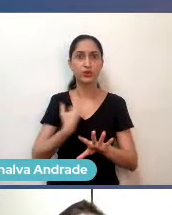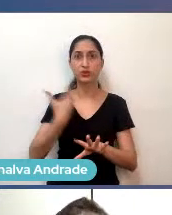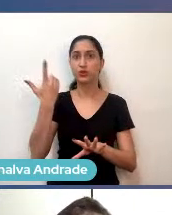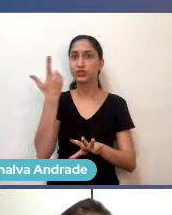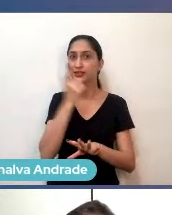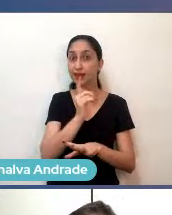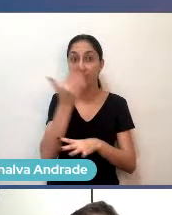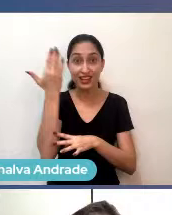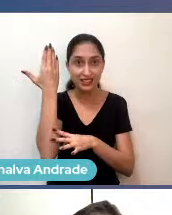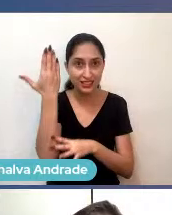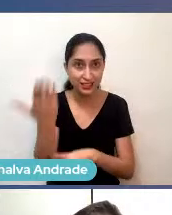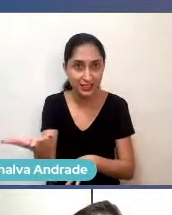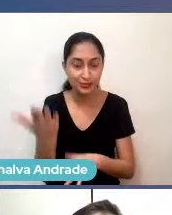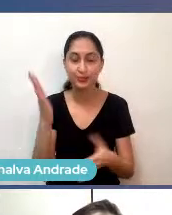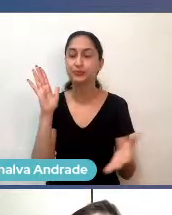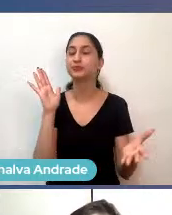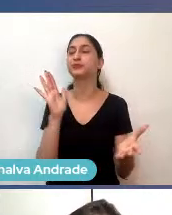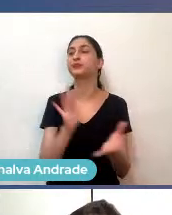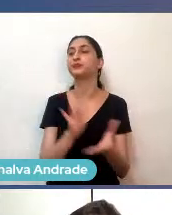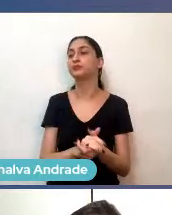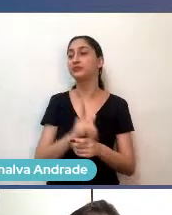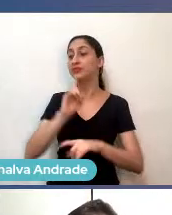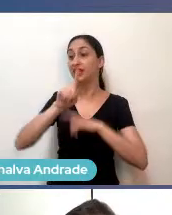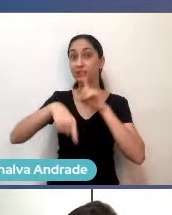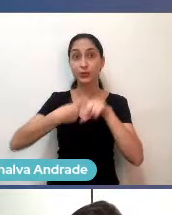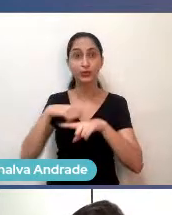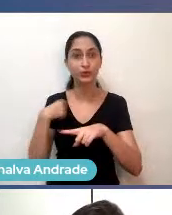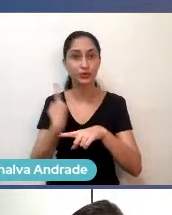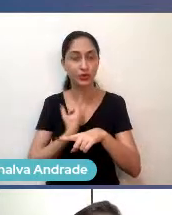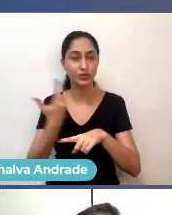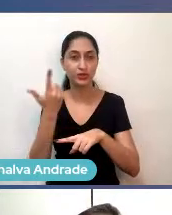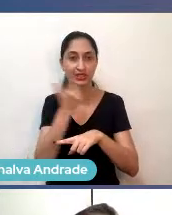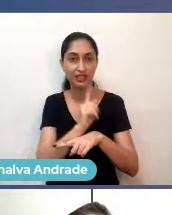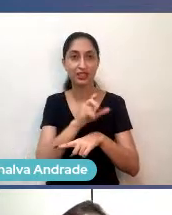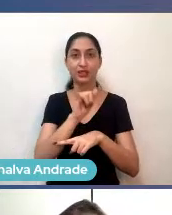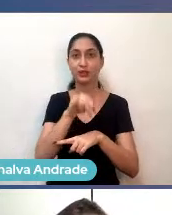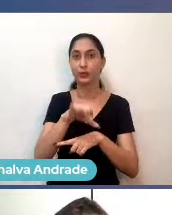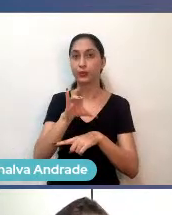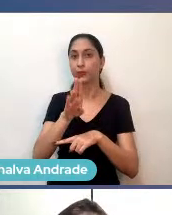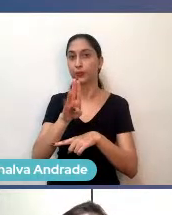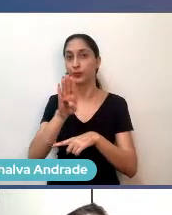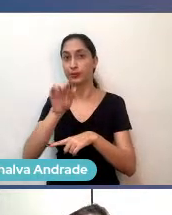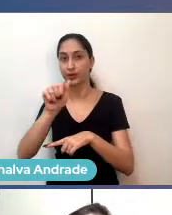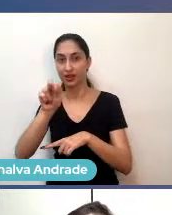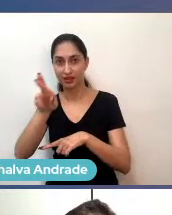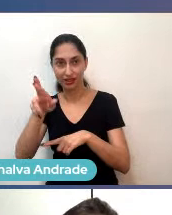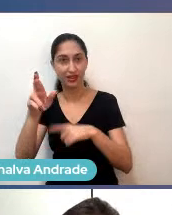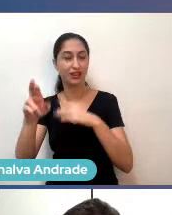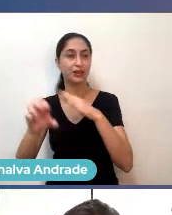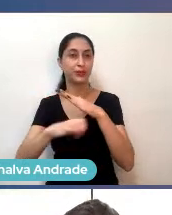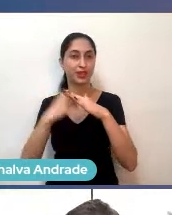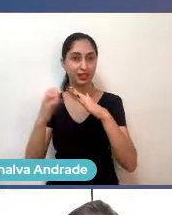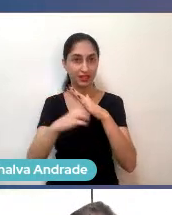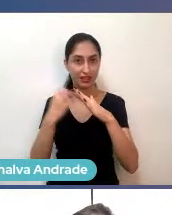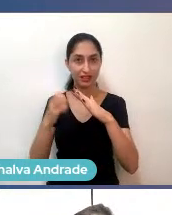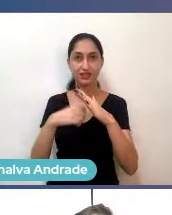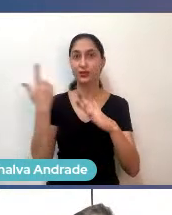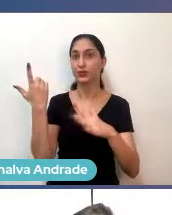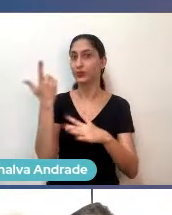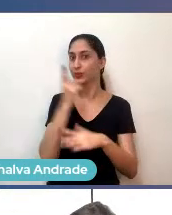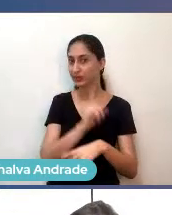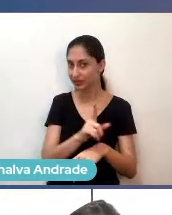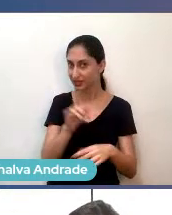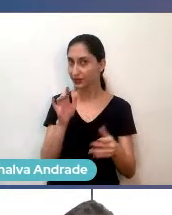e logo depois a gente incubou a empresa, depois da pré-incubação do Retrofibit, a gente incubou dentro do ITEP, tá,